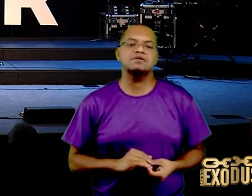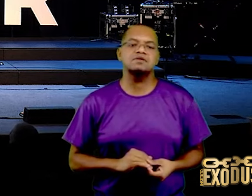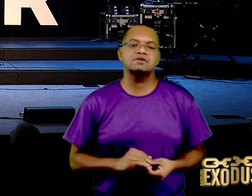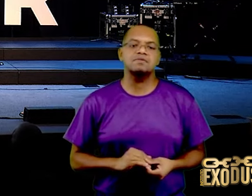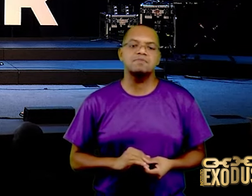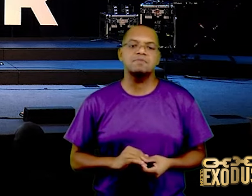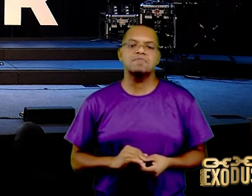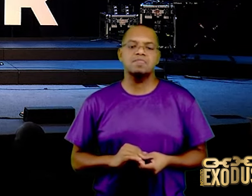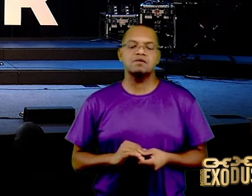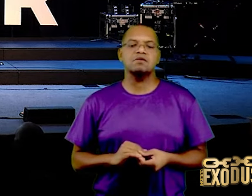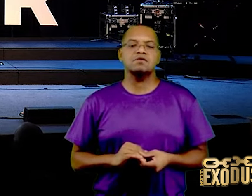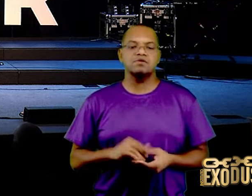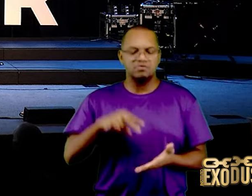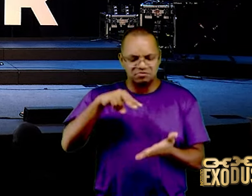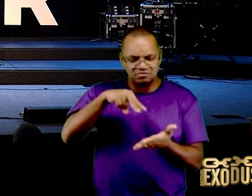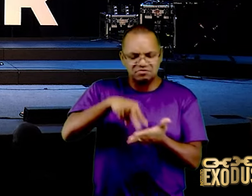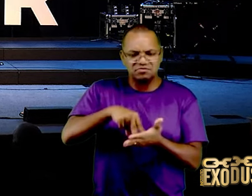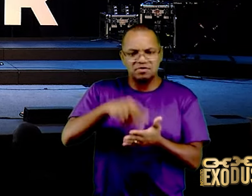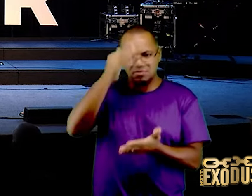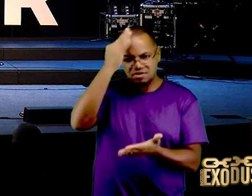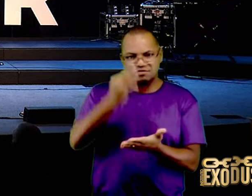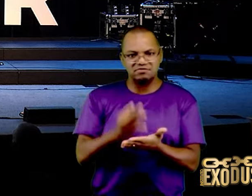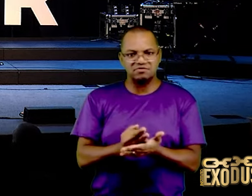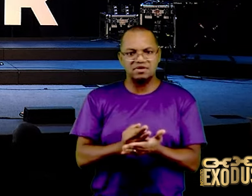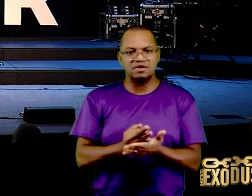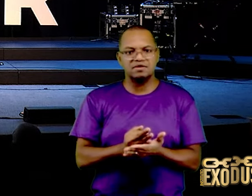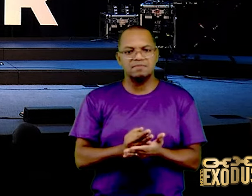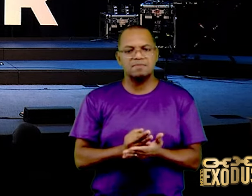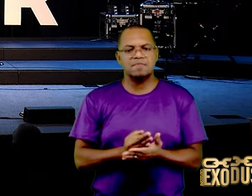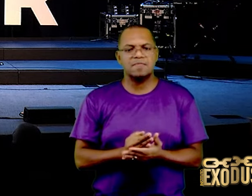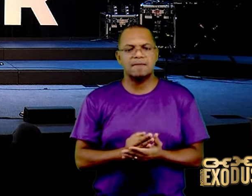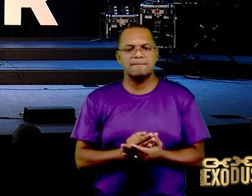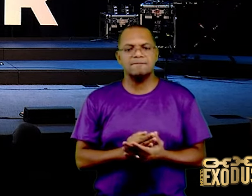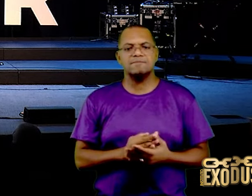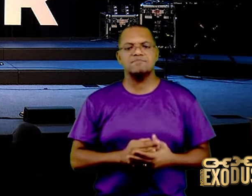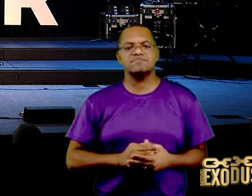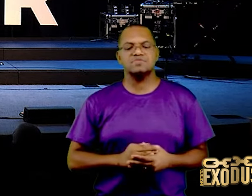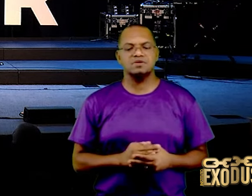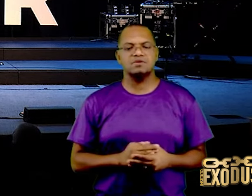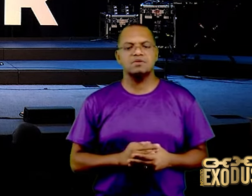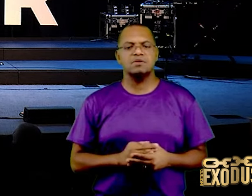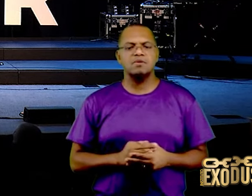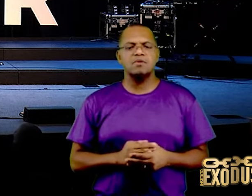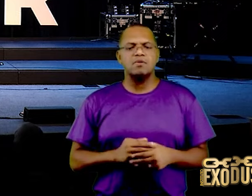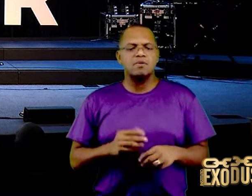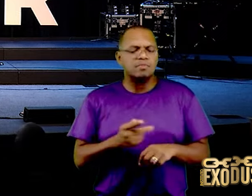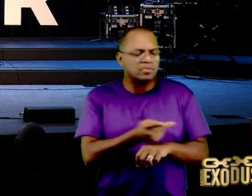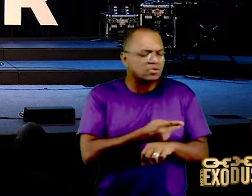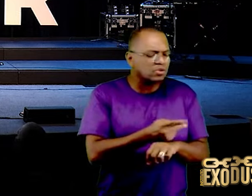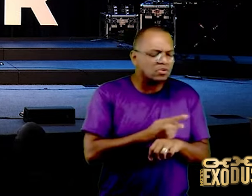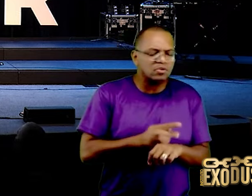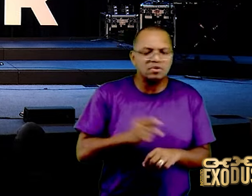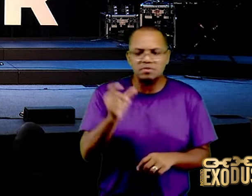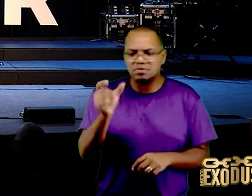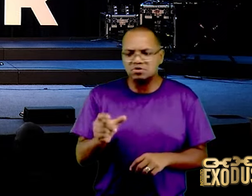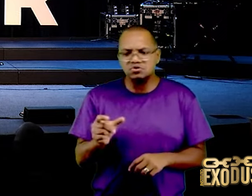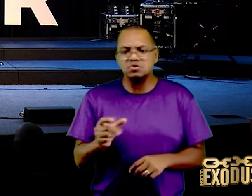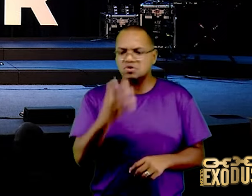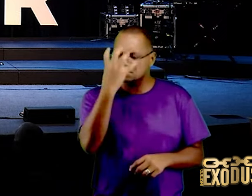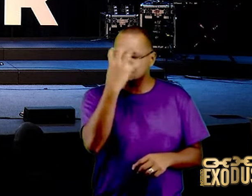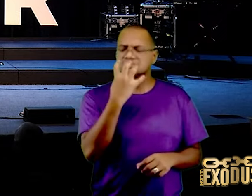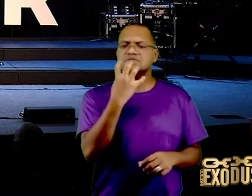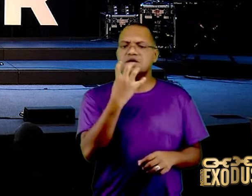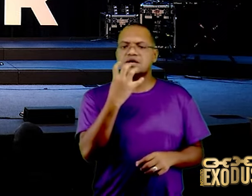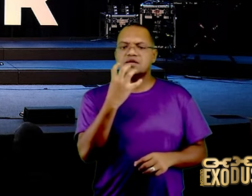ande na fé, com o Greg debaixo, da autoridade de uma pessoa séria, de uma igreja séria, de uma igreja comprometida com a palavra,